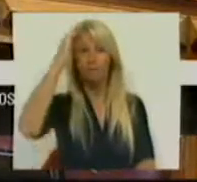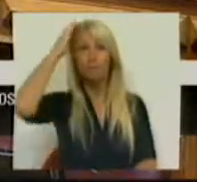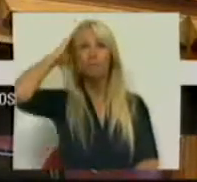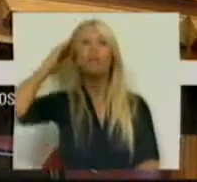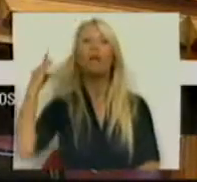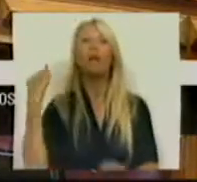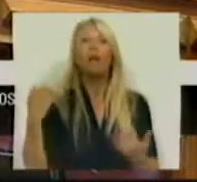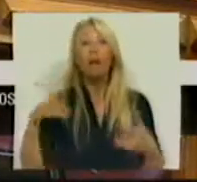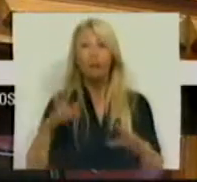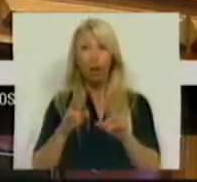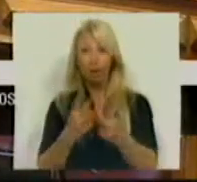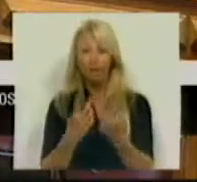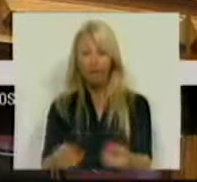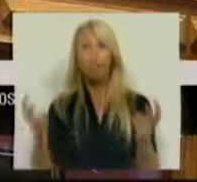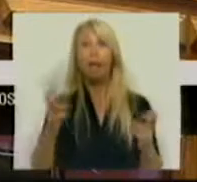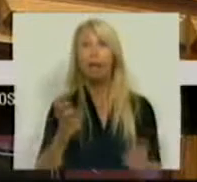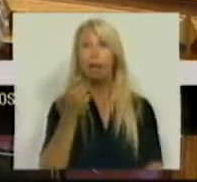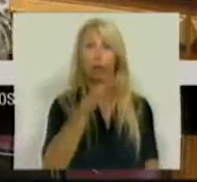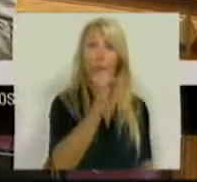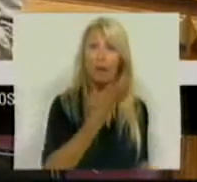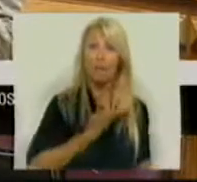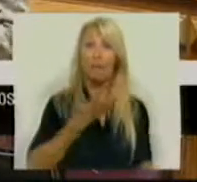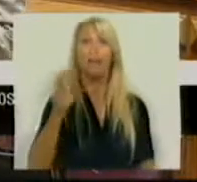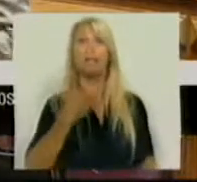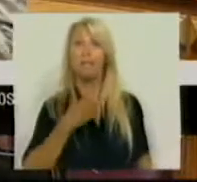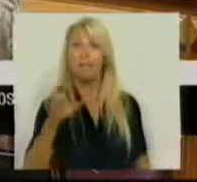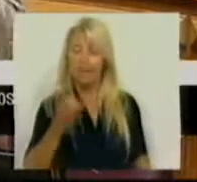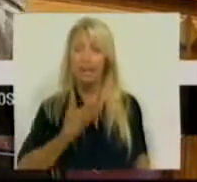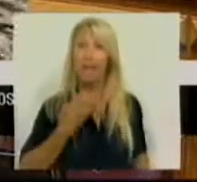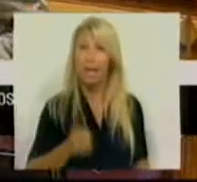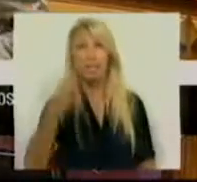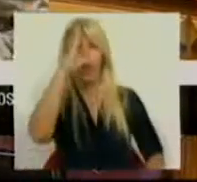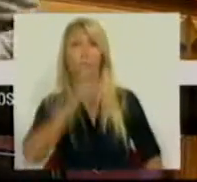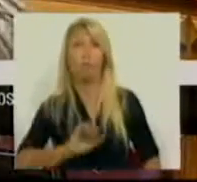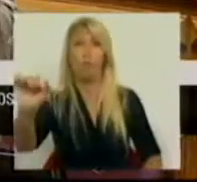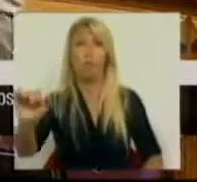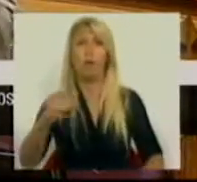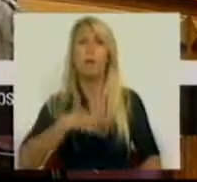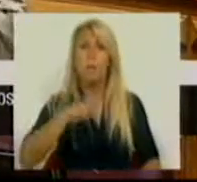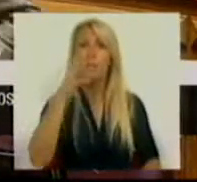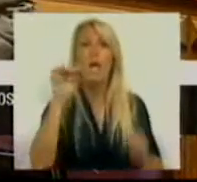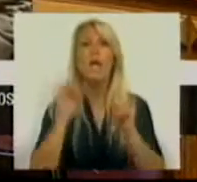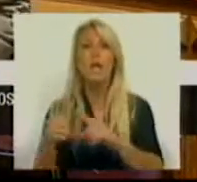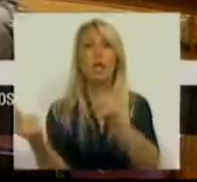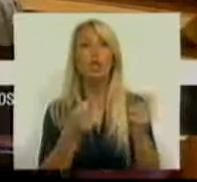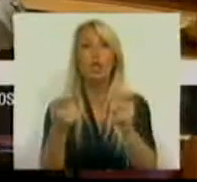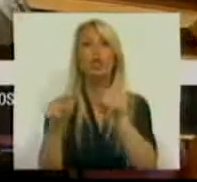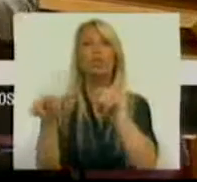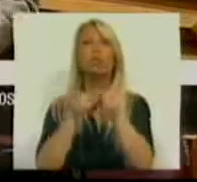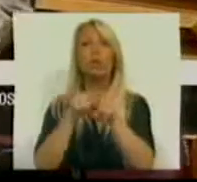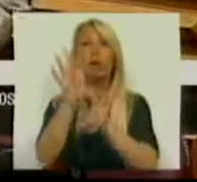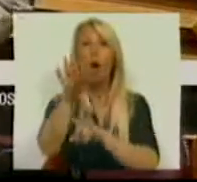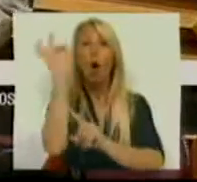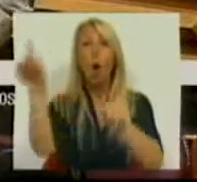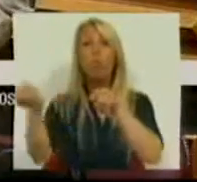do PSD, do CDS e para o Governo, eu queria dizer que aqui se discute política, opções políticas. Não